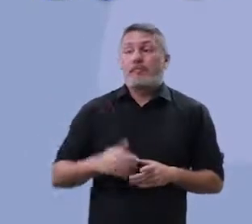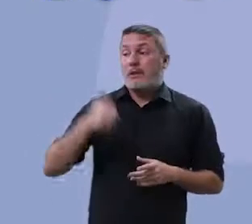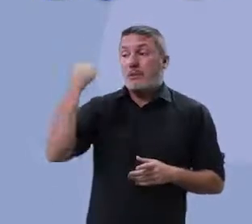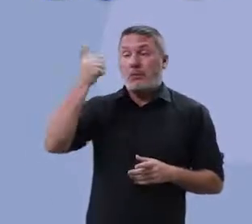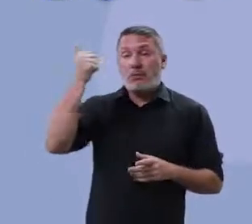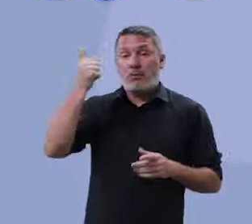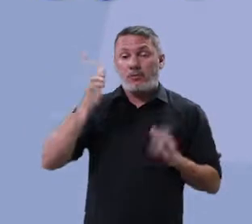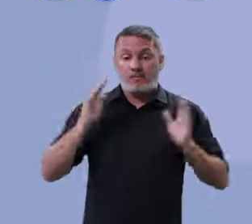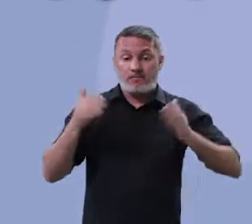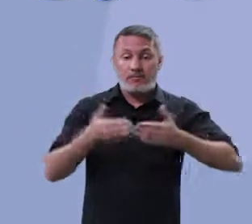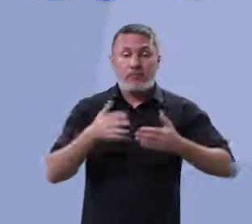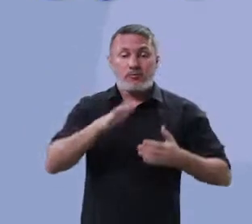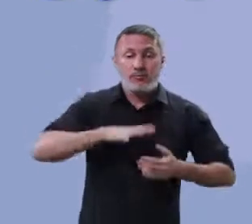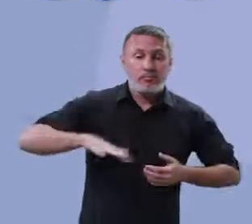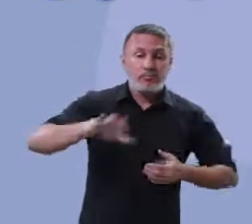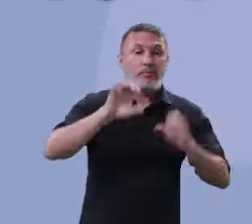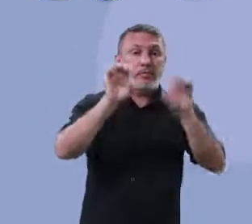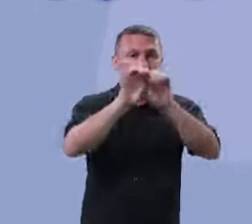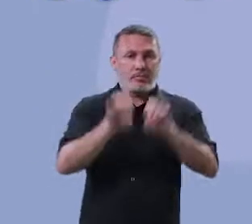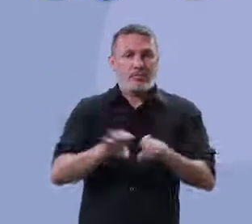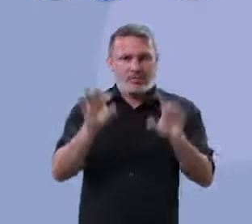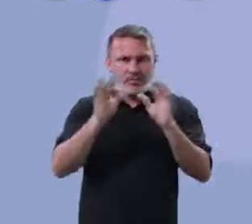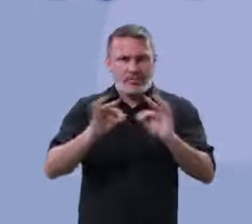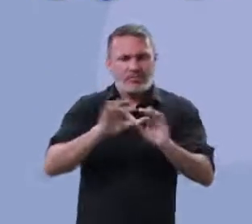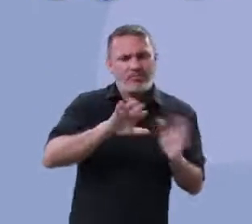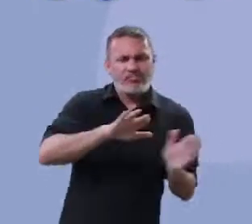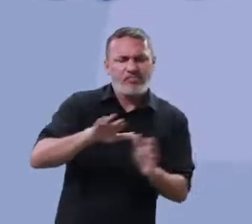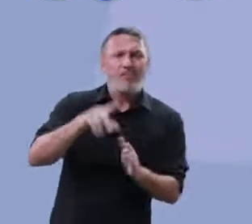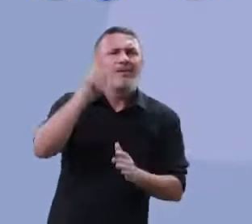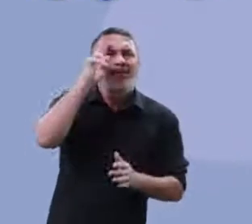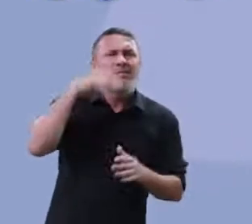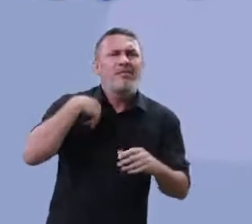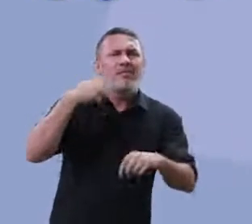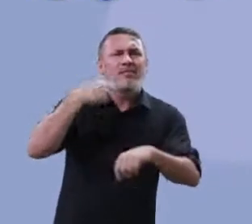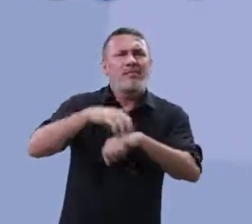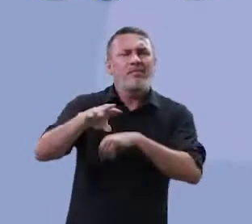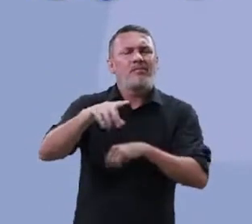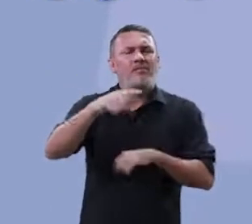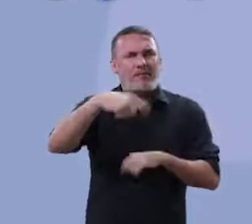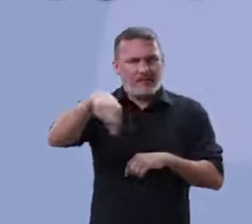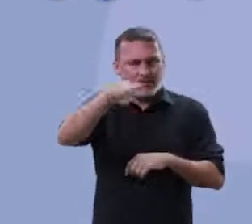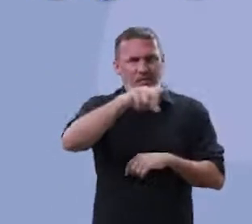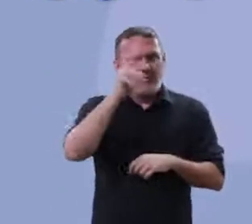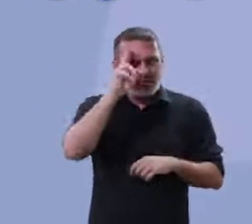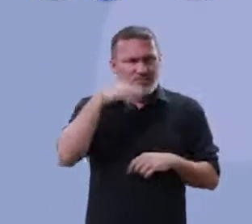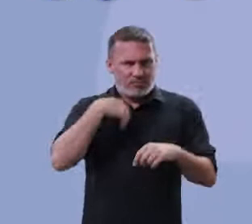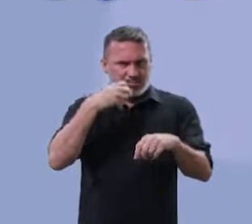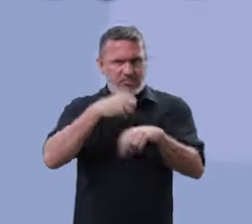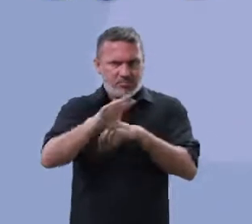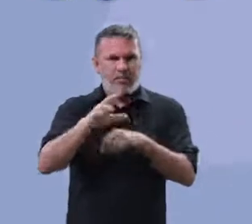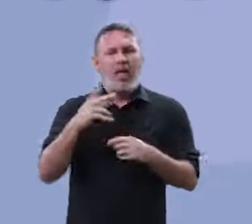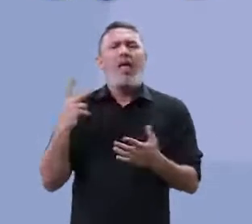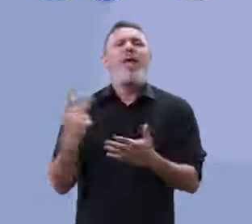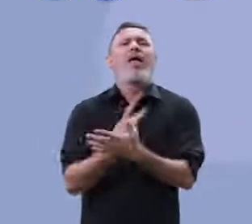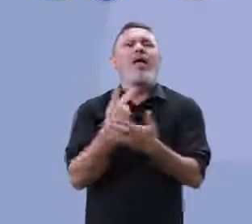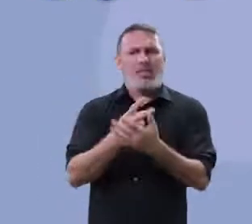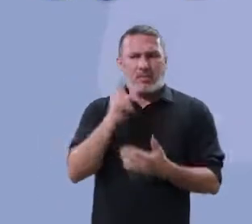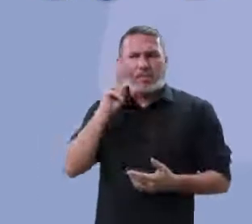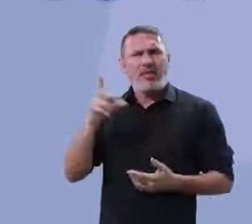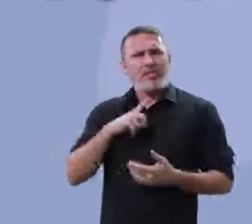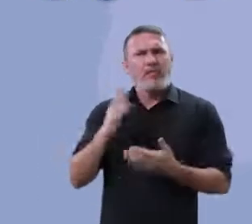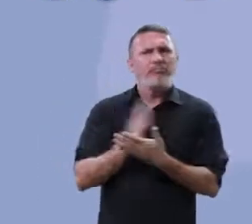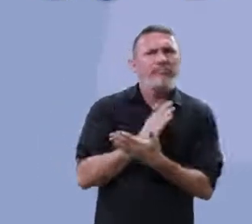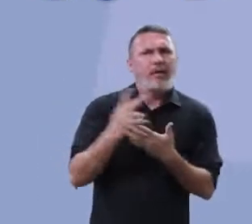aspecto que está na estrutura sintática. Para um pouquinho. Lembra que eu falei para vocês que eu vou deixar os erros ali? Porque,